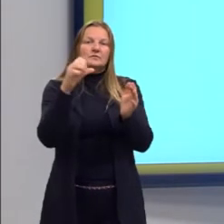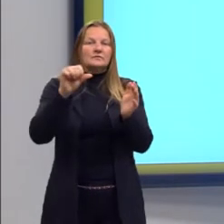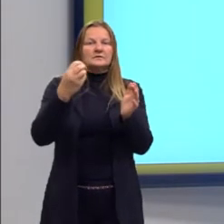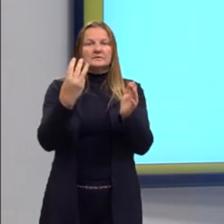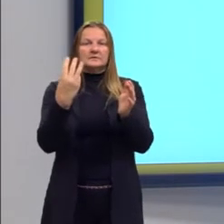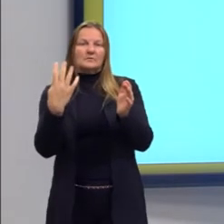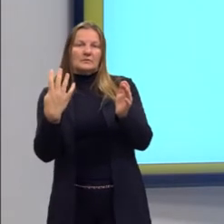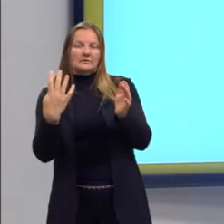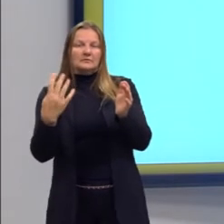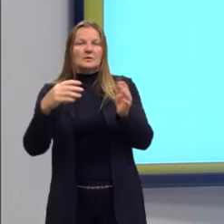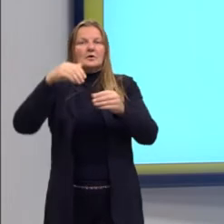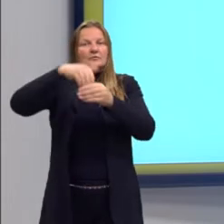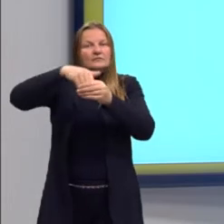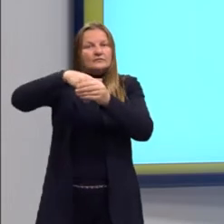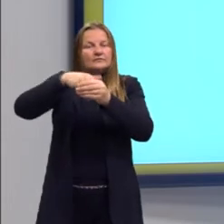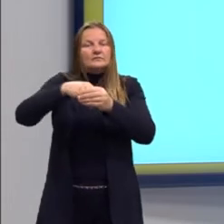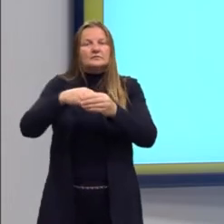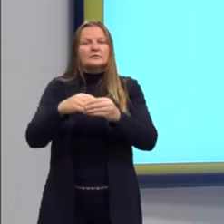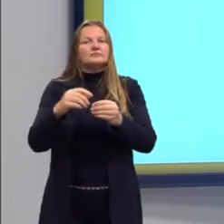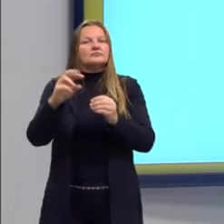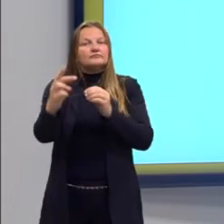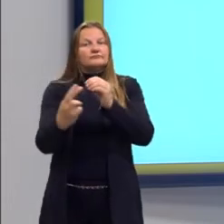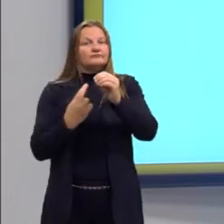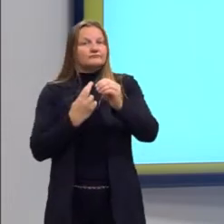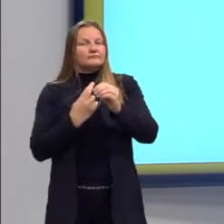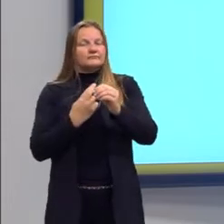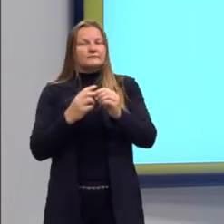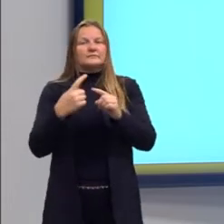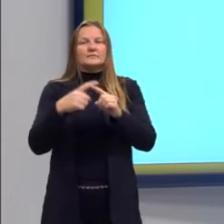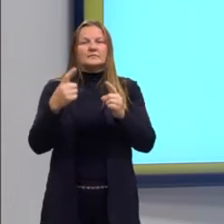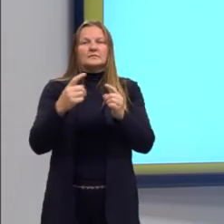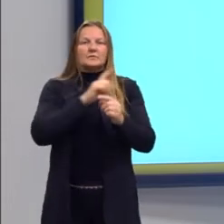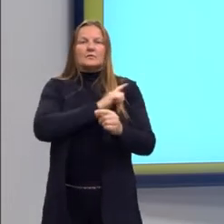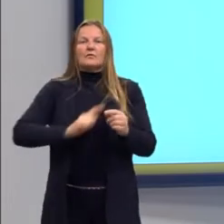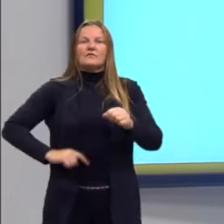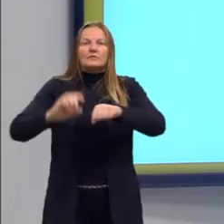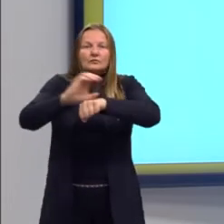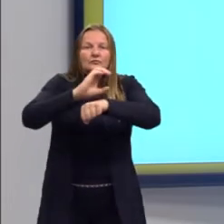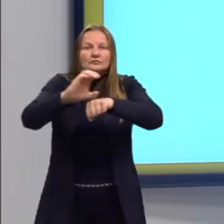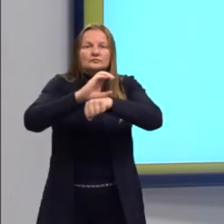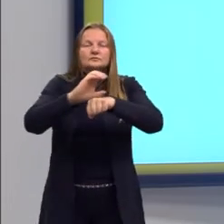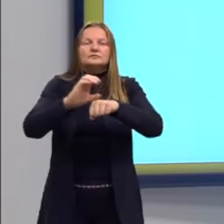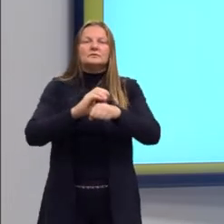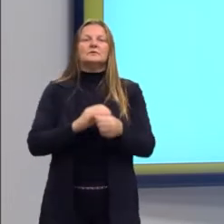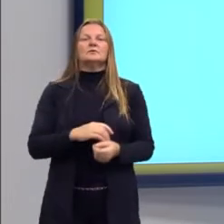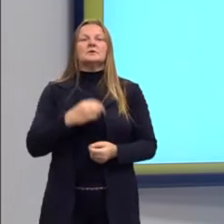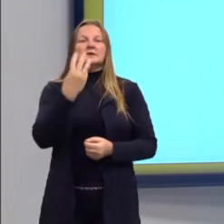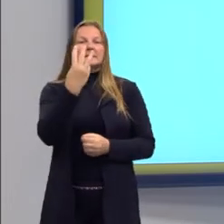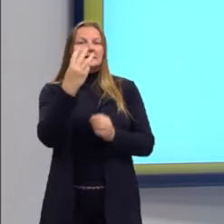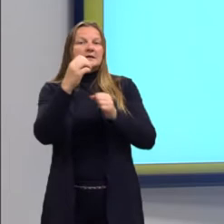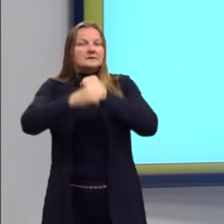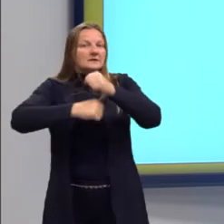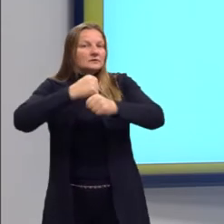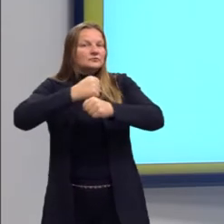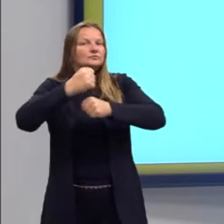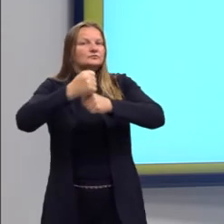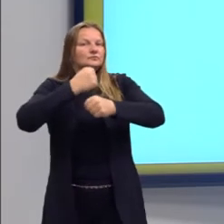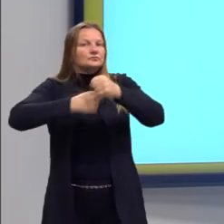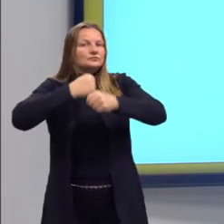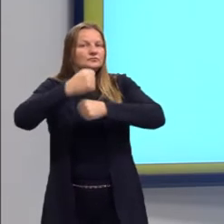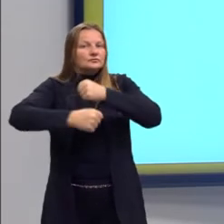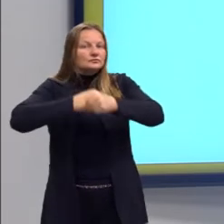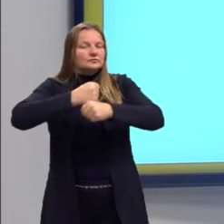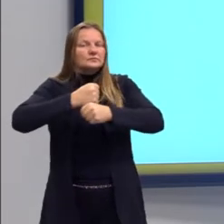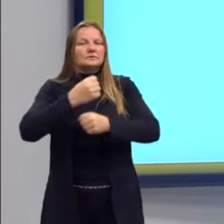Em 34, ele é eleito de forma indireta e vai ter um governo constitucional por três anos, até 37, quando